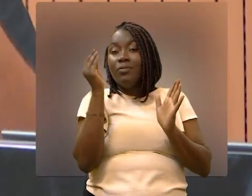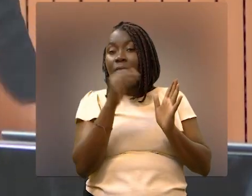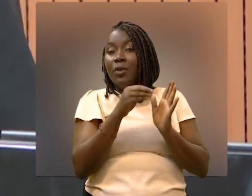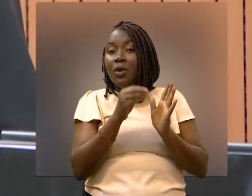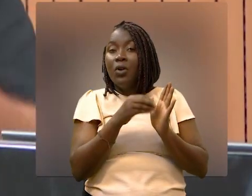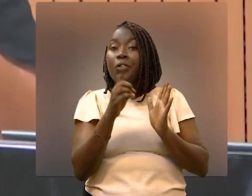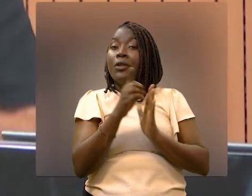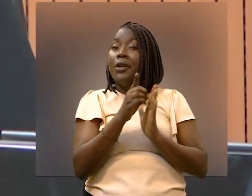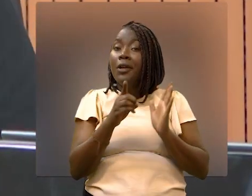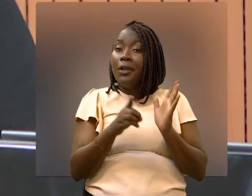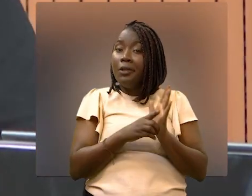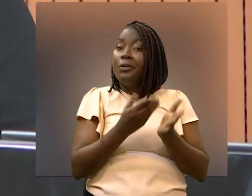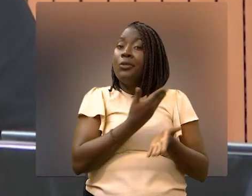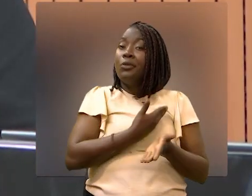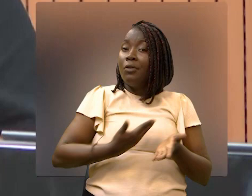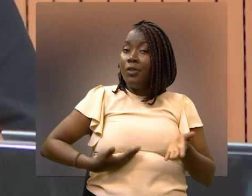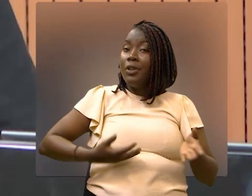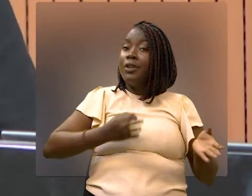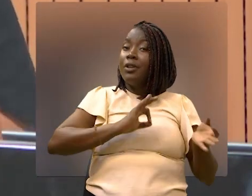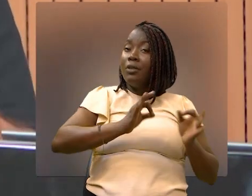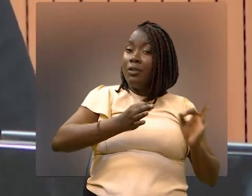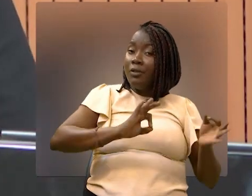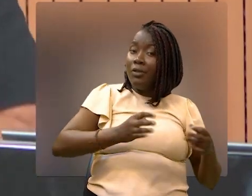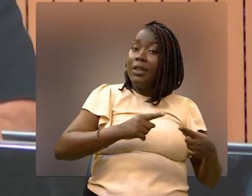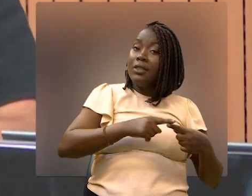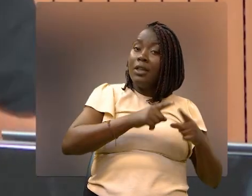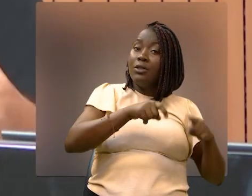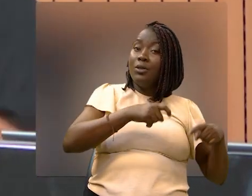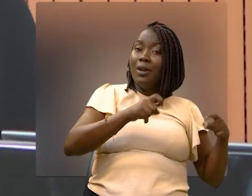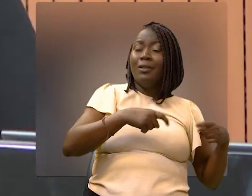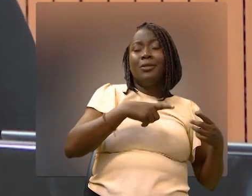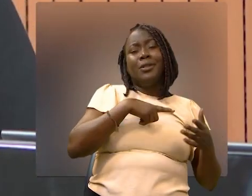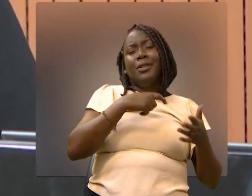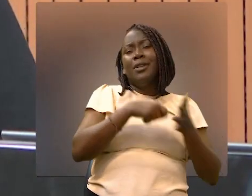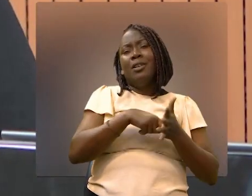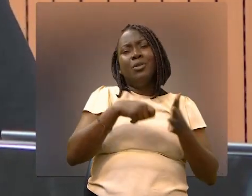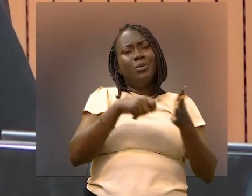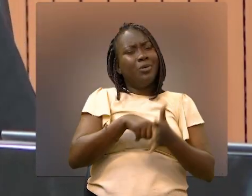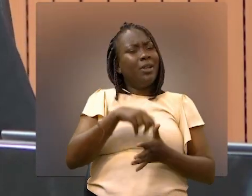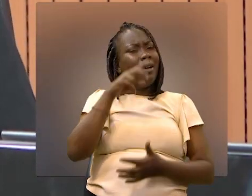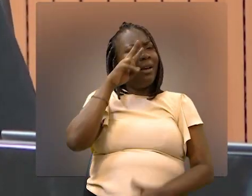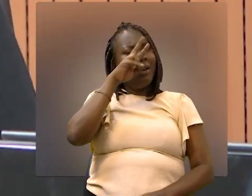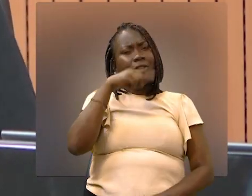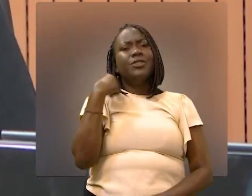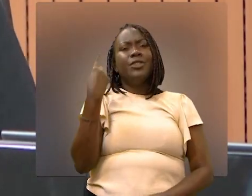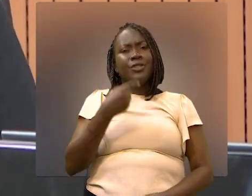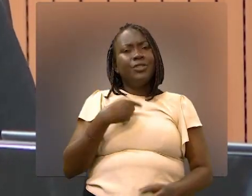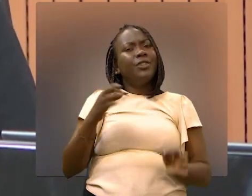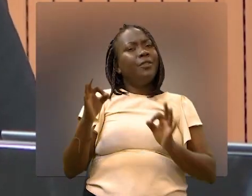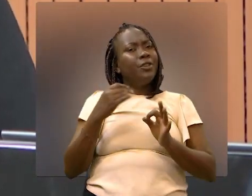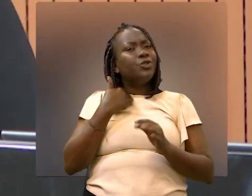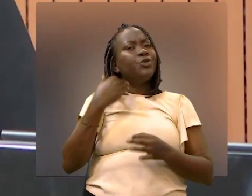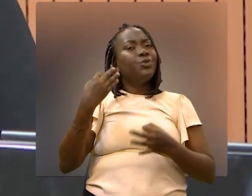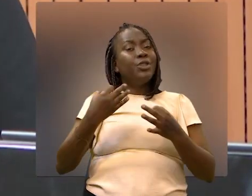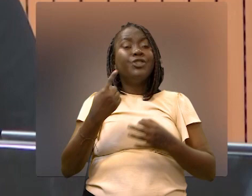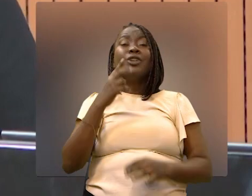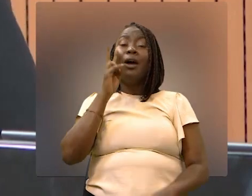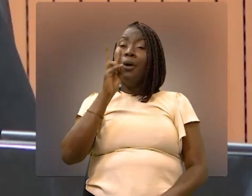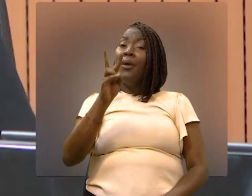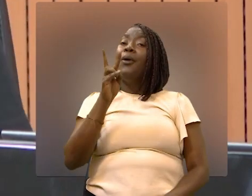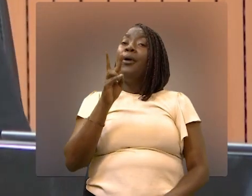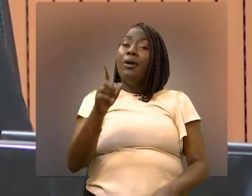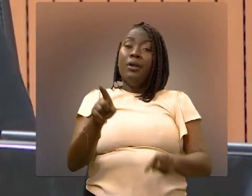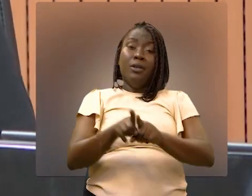inconstitucionalidade do decreto que o governador faz em relação às rurais. Então tem toda uma luta grande ali que a gente tem feito jurídica e que a gente está